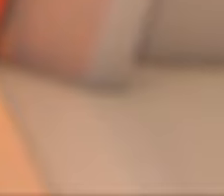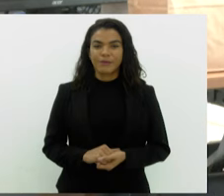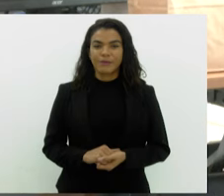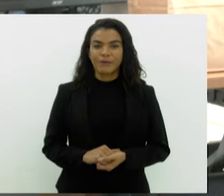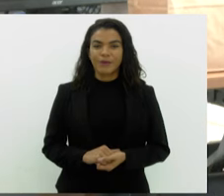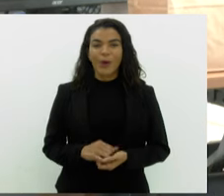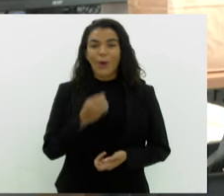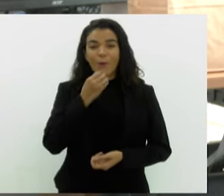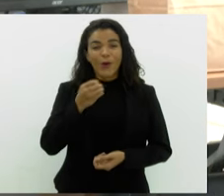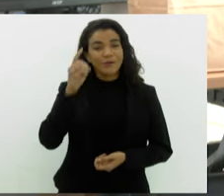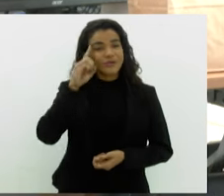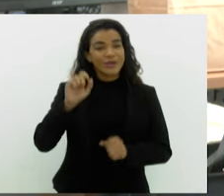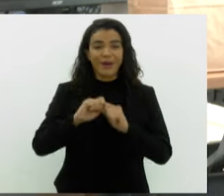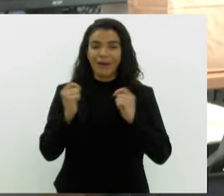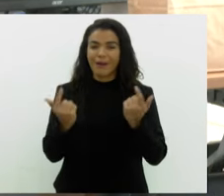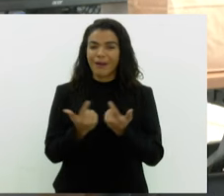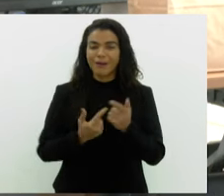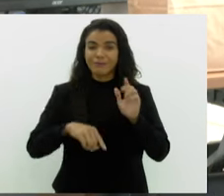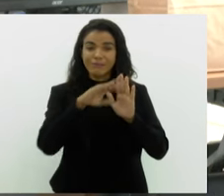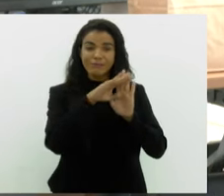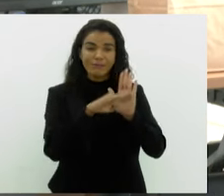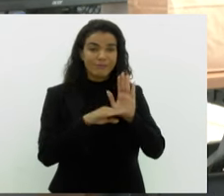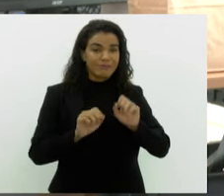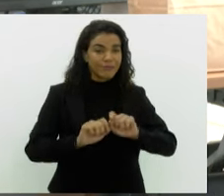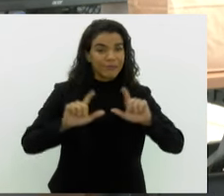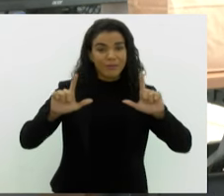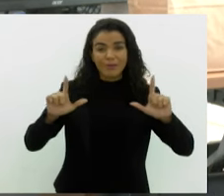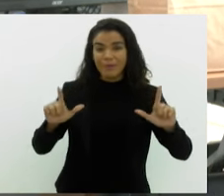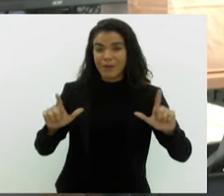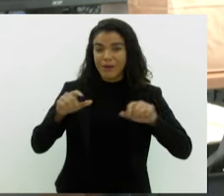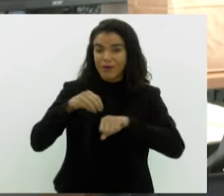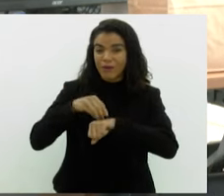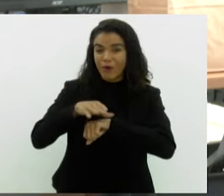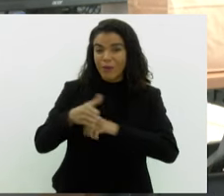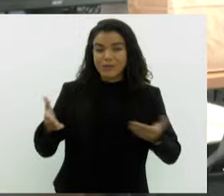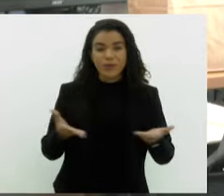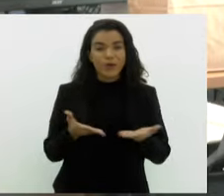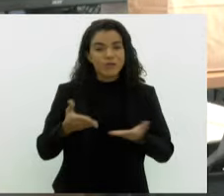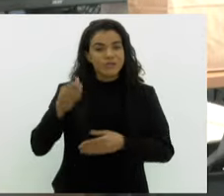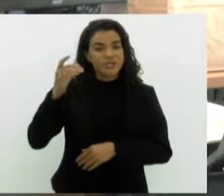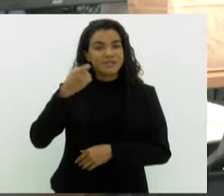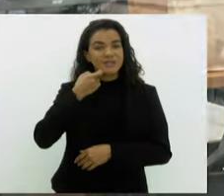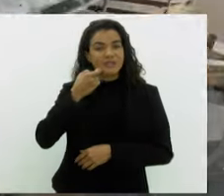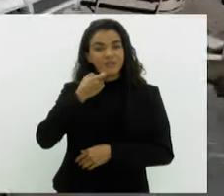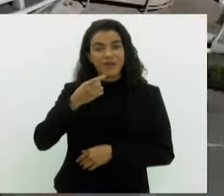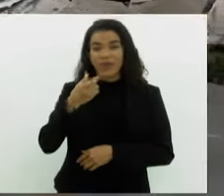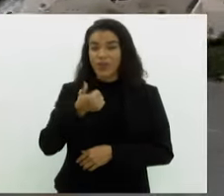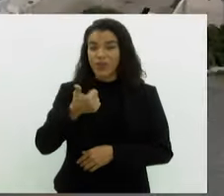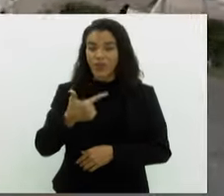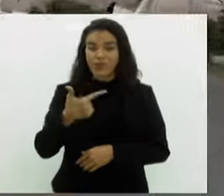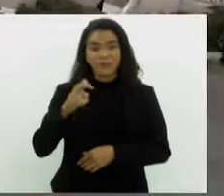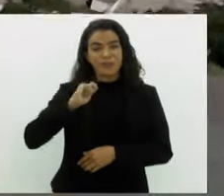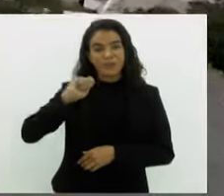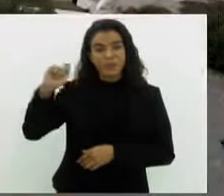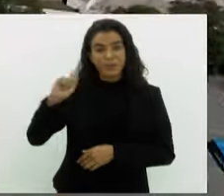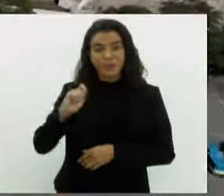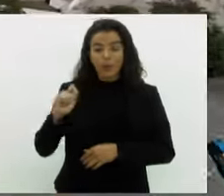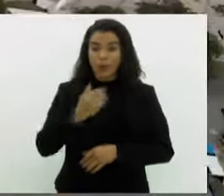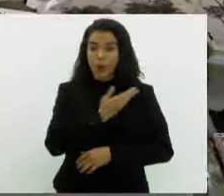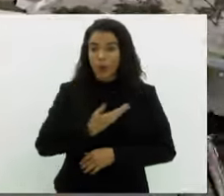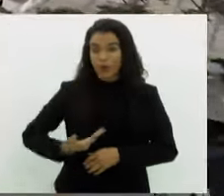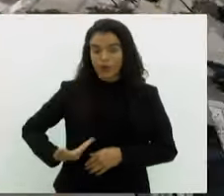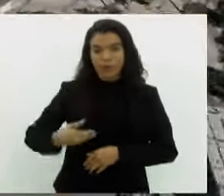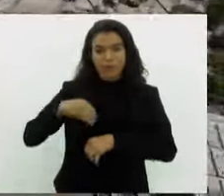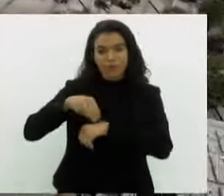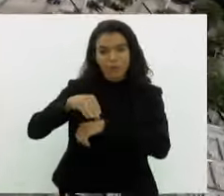O Bom Dia Alerje traz os seguintes destaques nesta sexta-feira 12 de abril. Governo do Estado divulga